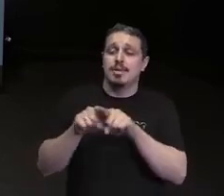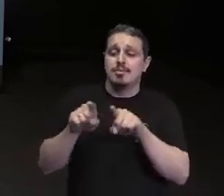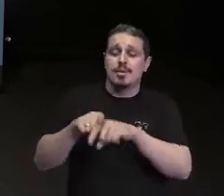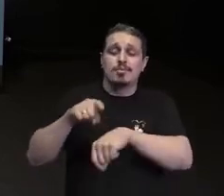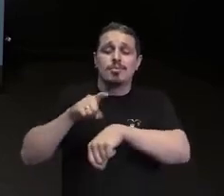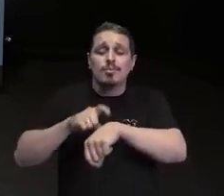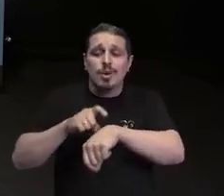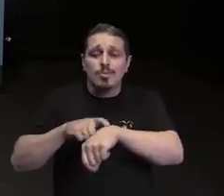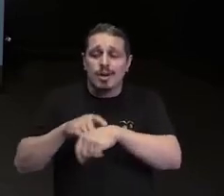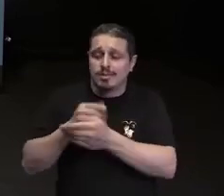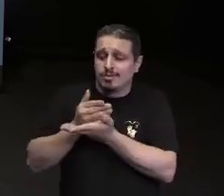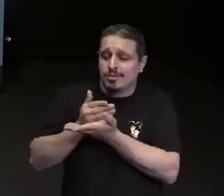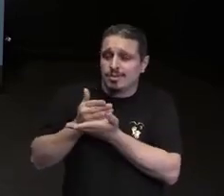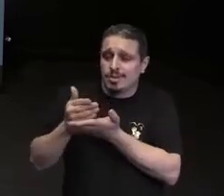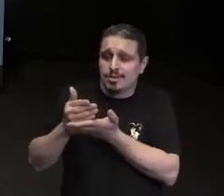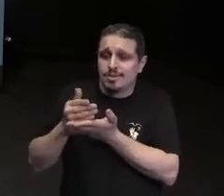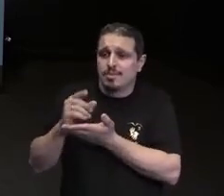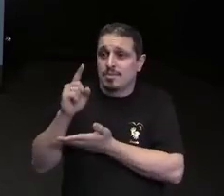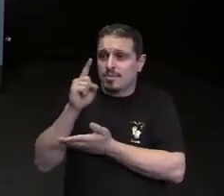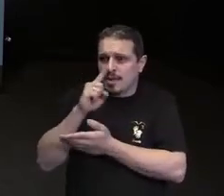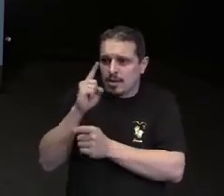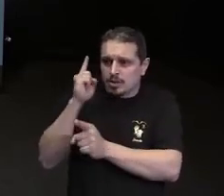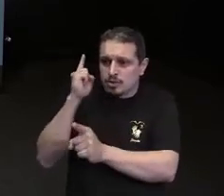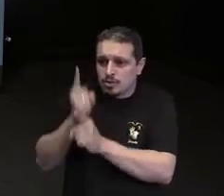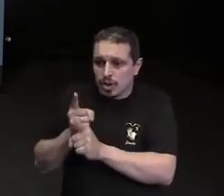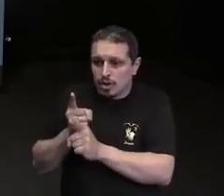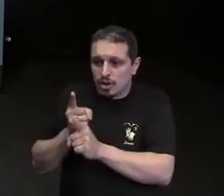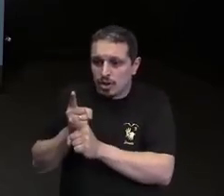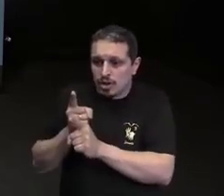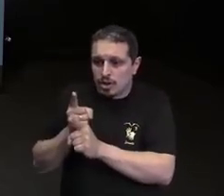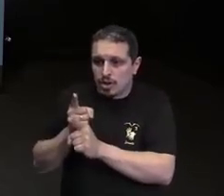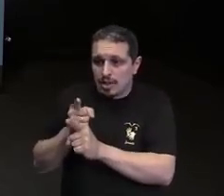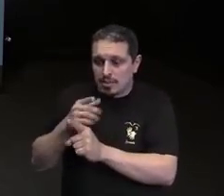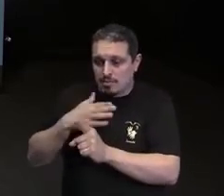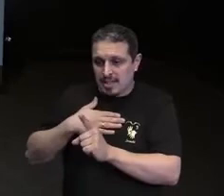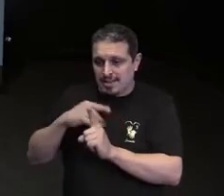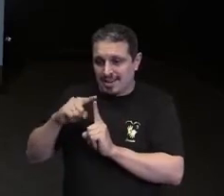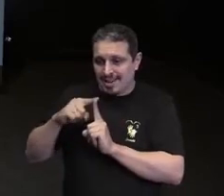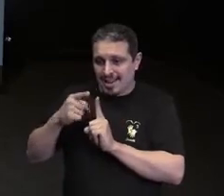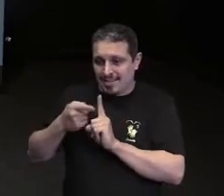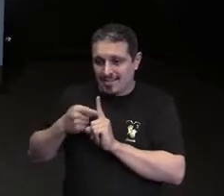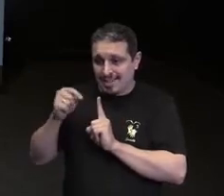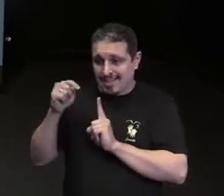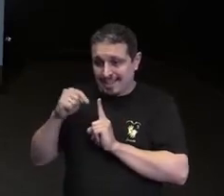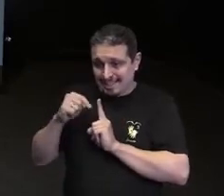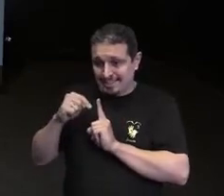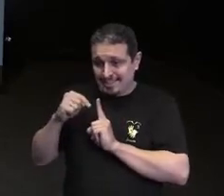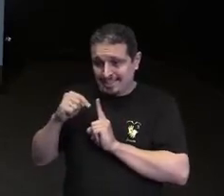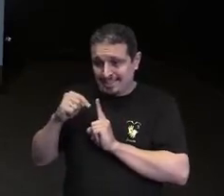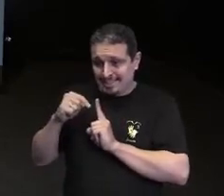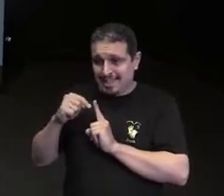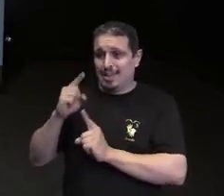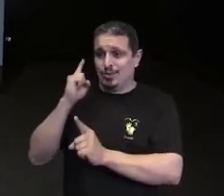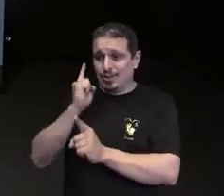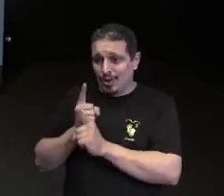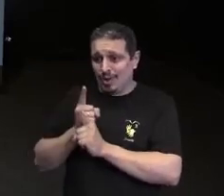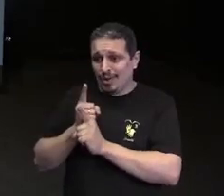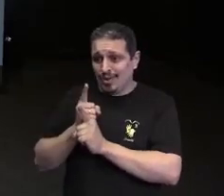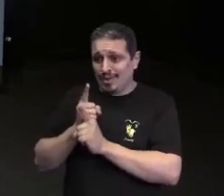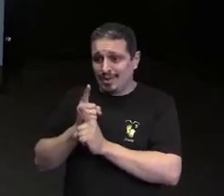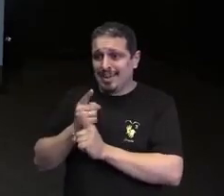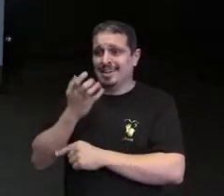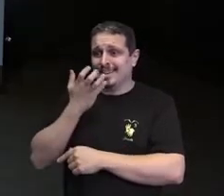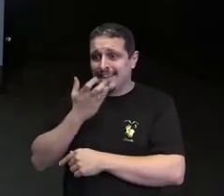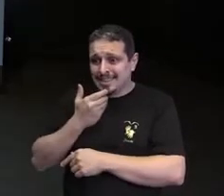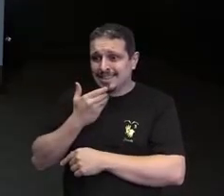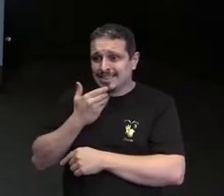sua vida, quando os seus pais descobrem que ela está a caminho no processo de gestação. Essa nossa criança, ela veio para abrir